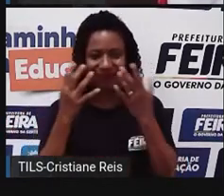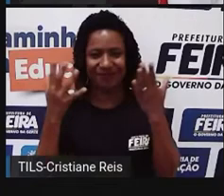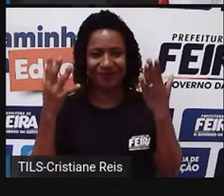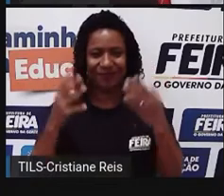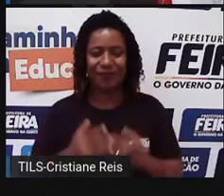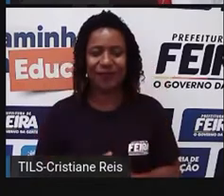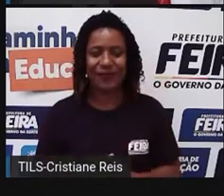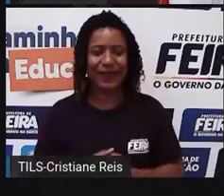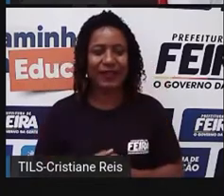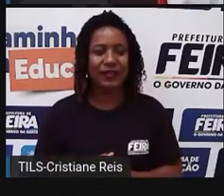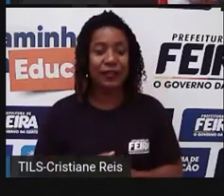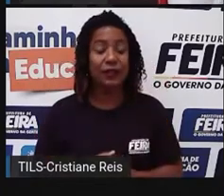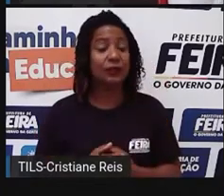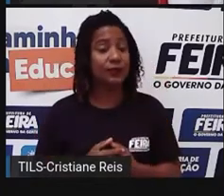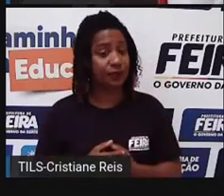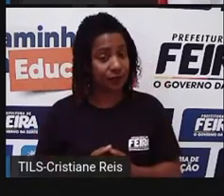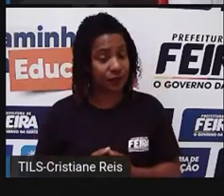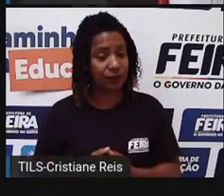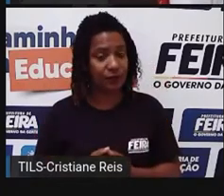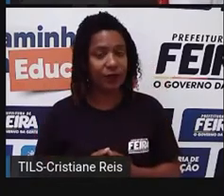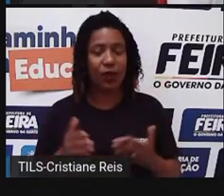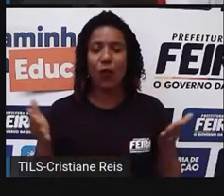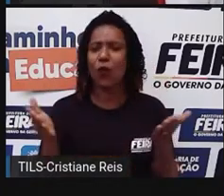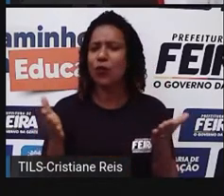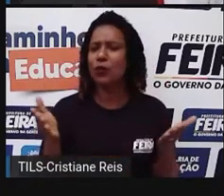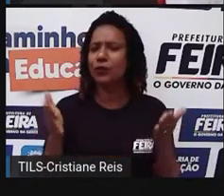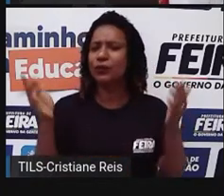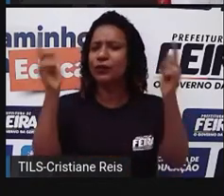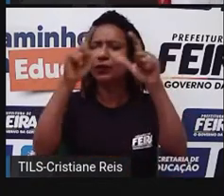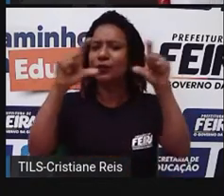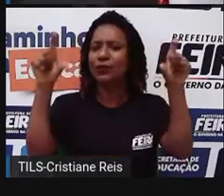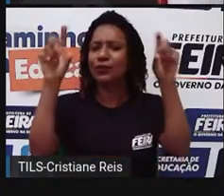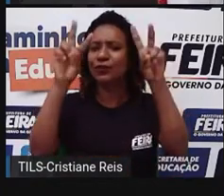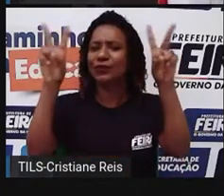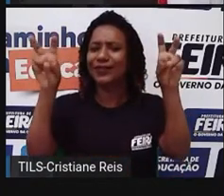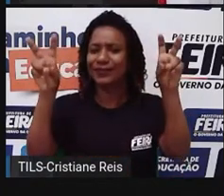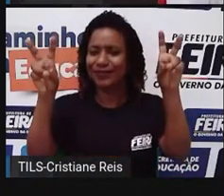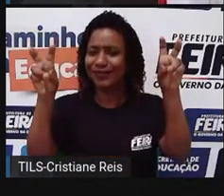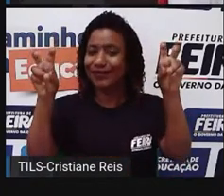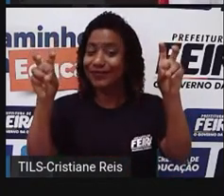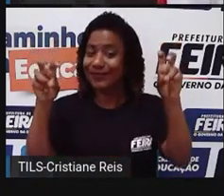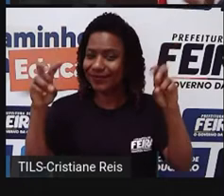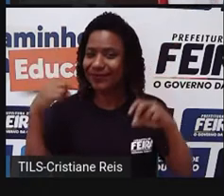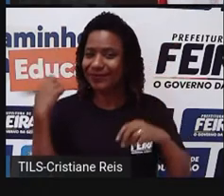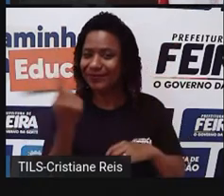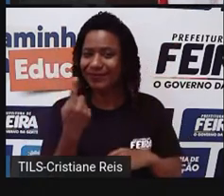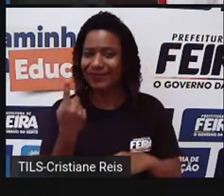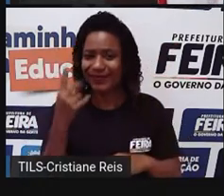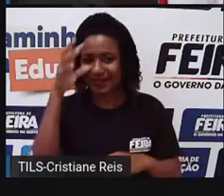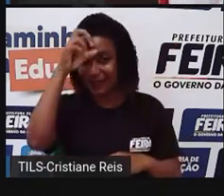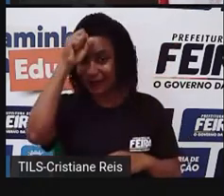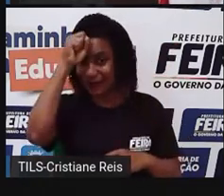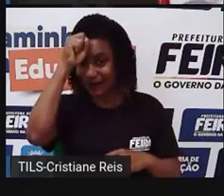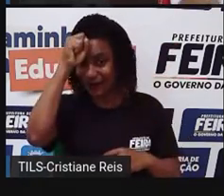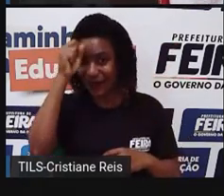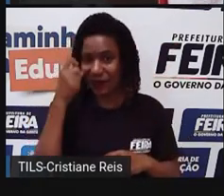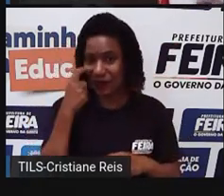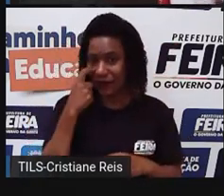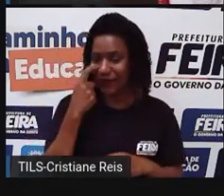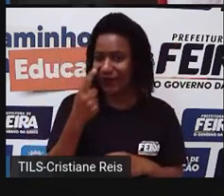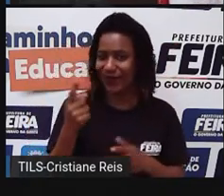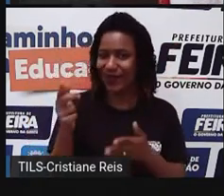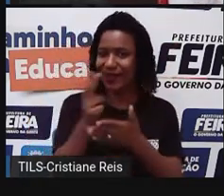Hoje, nós, né, qual será o tema, né, que nós vamos trabalhar hoje? Essa imagem aí, né, já dá até uma